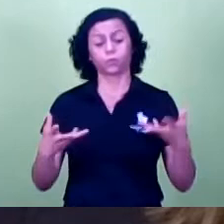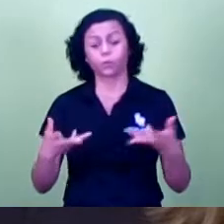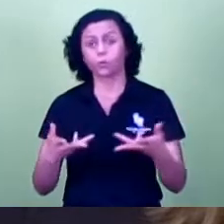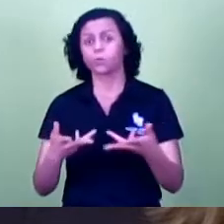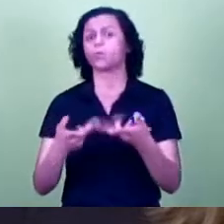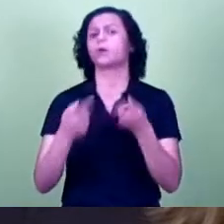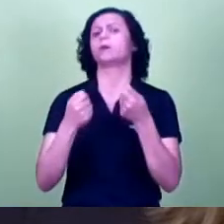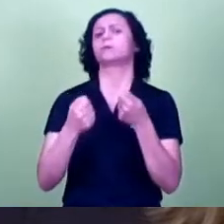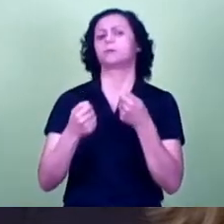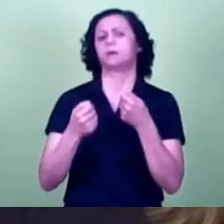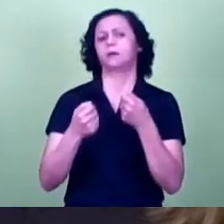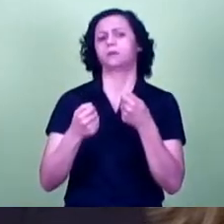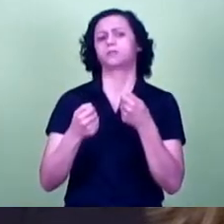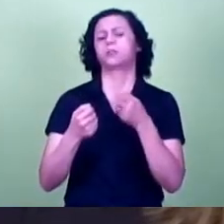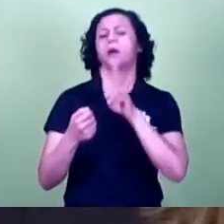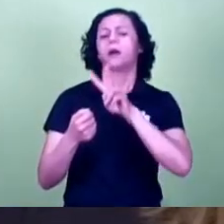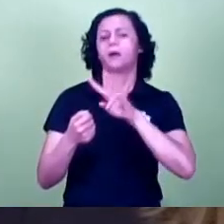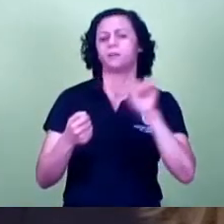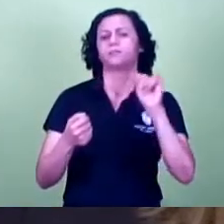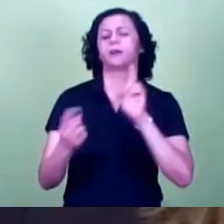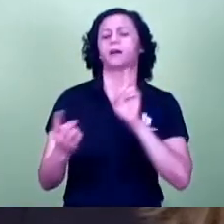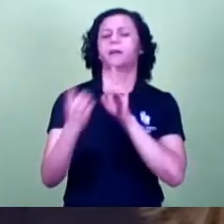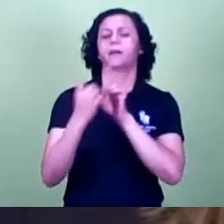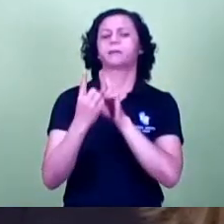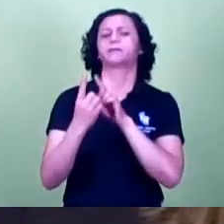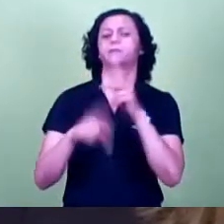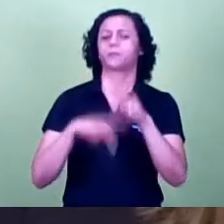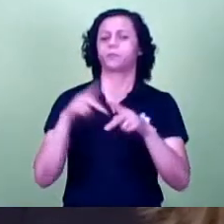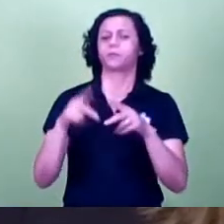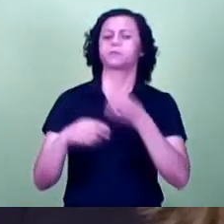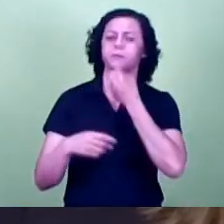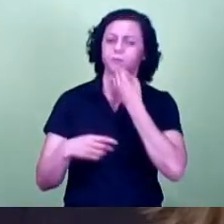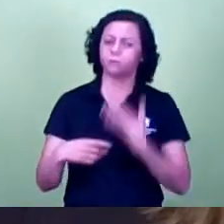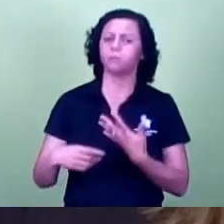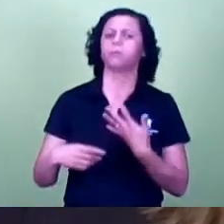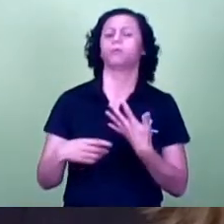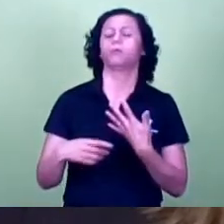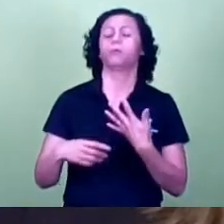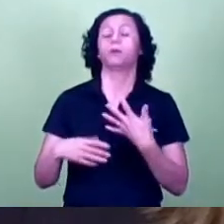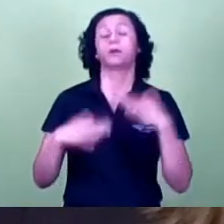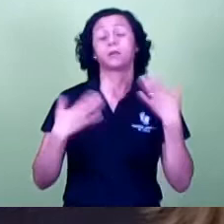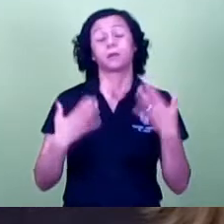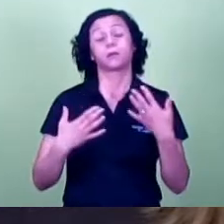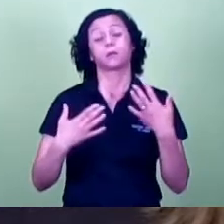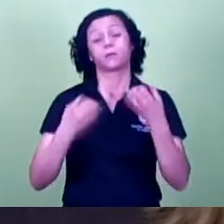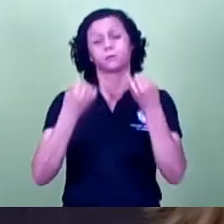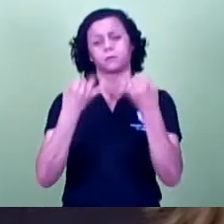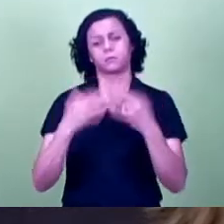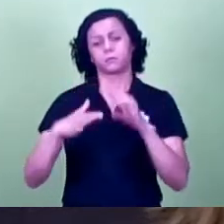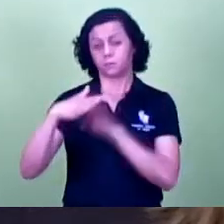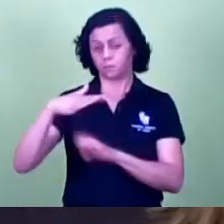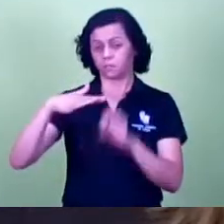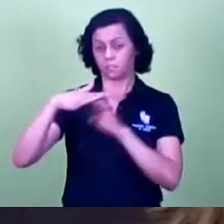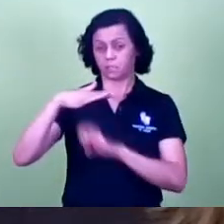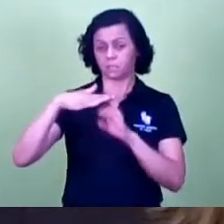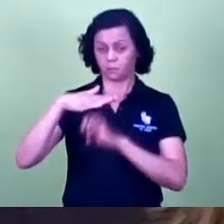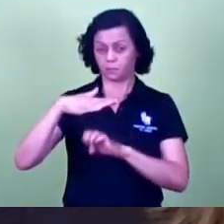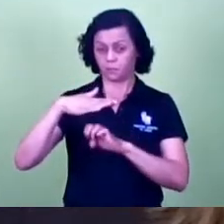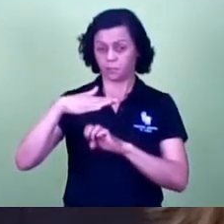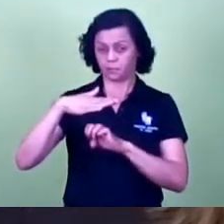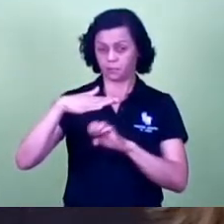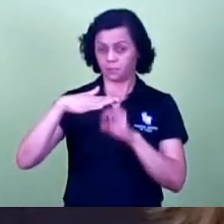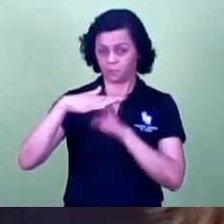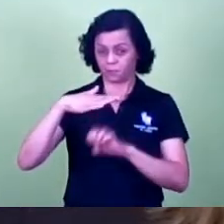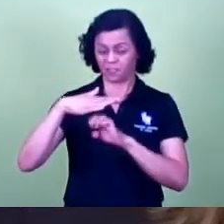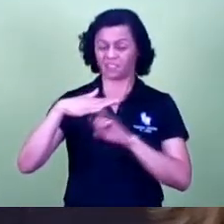estaremos atendendo a população então quando eu digo que essas empresas que na verdade são essas